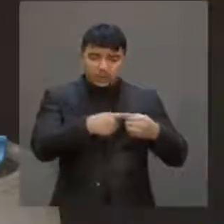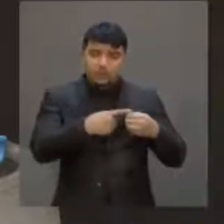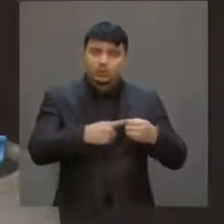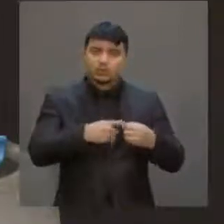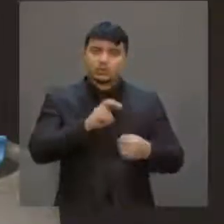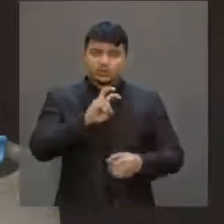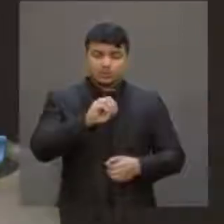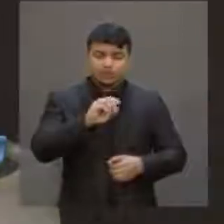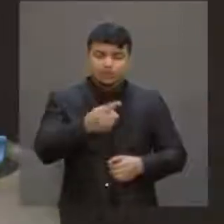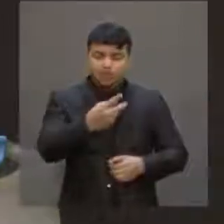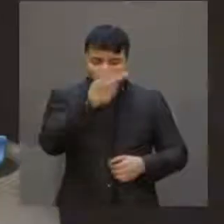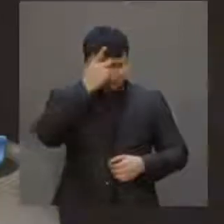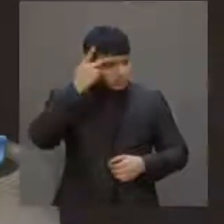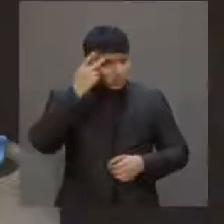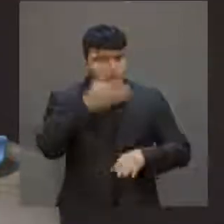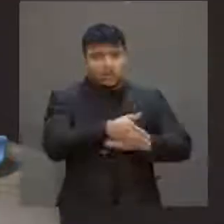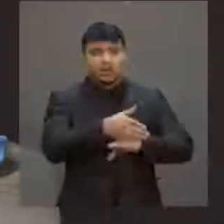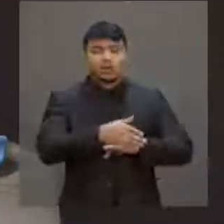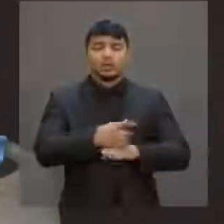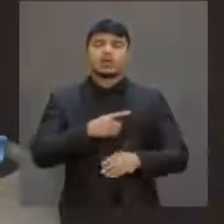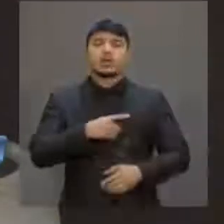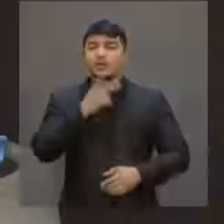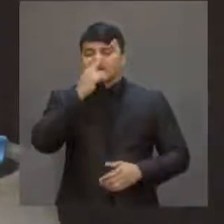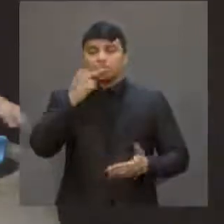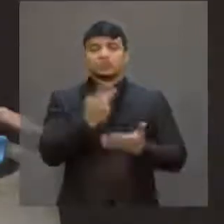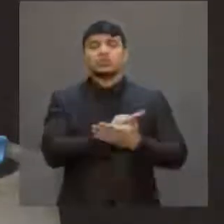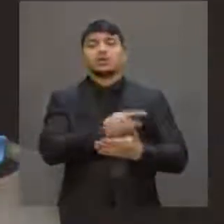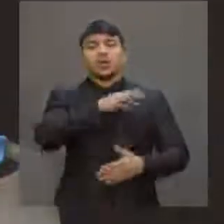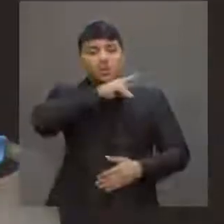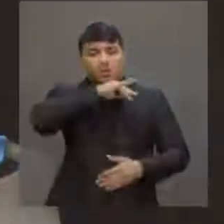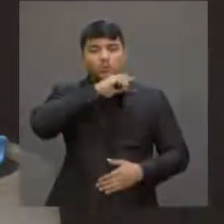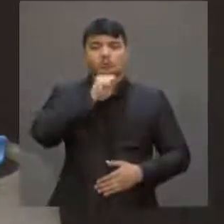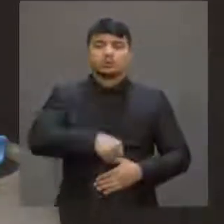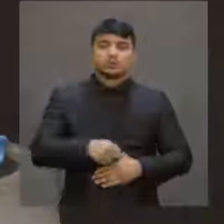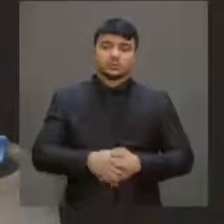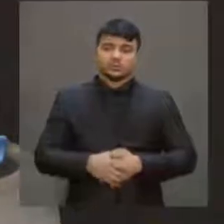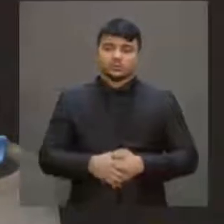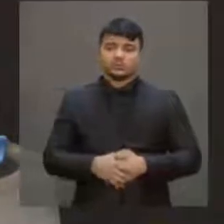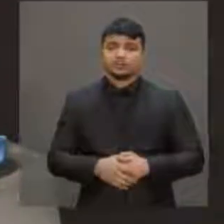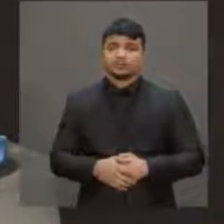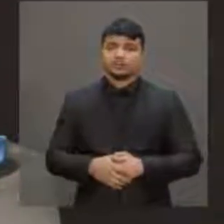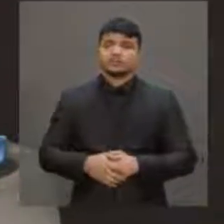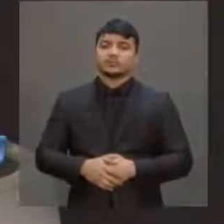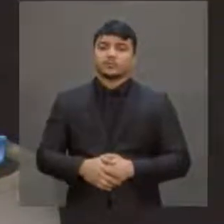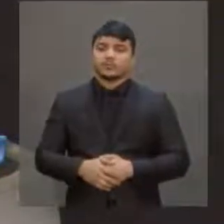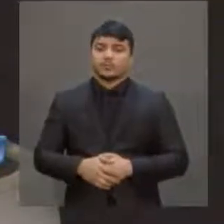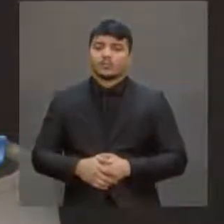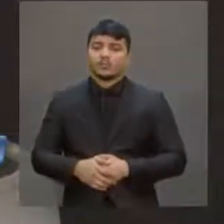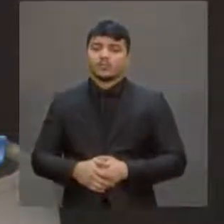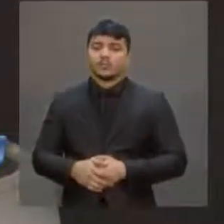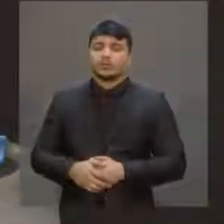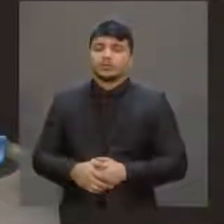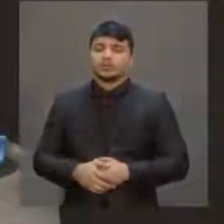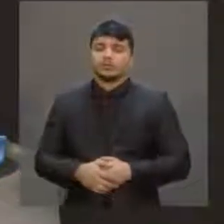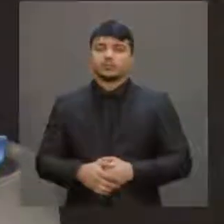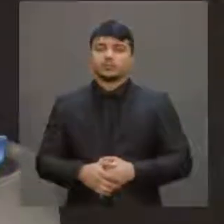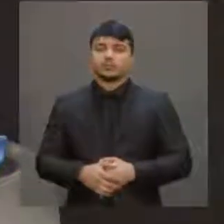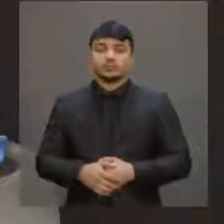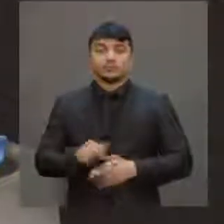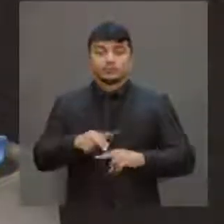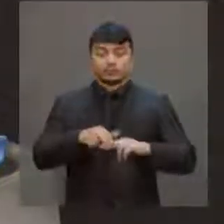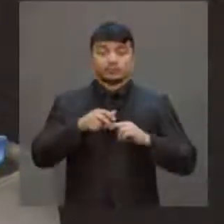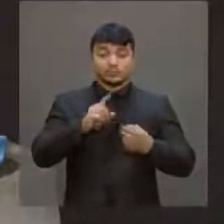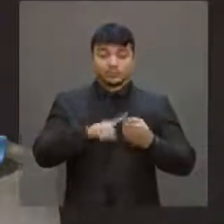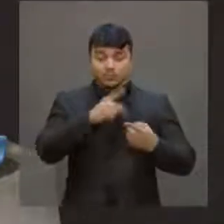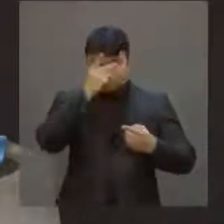até 50 mil habitantes, ela vai ter um impacto muito negativo. Vai ter um impacto muito negativo. E isso tem um